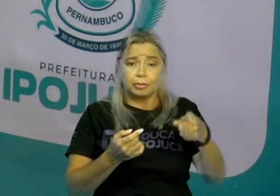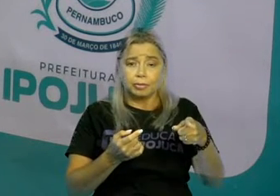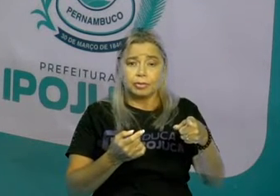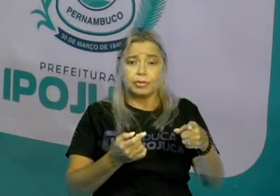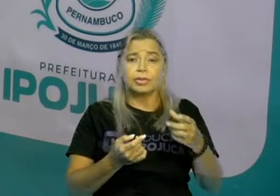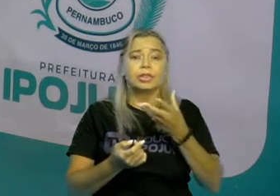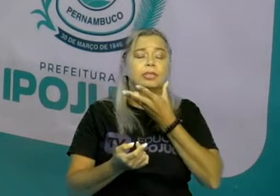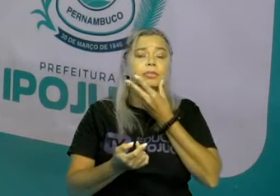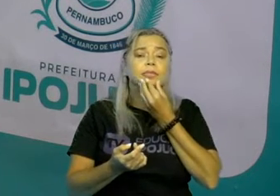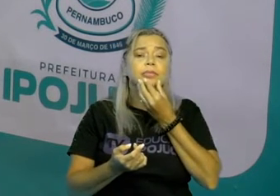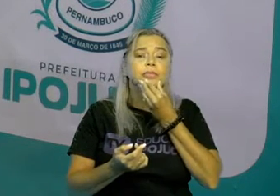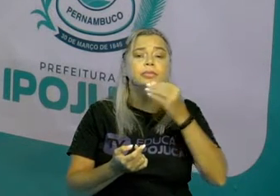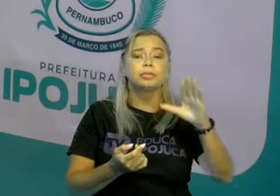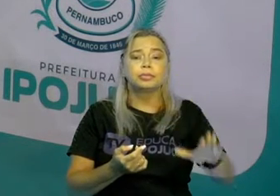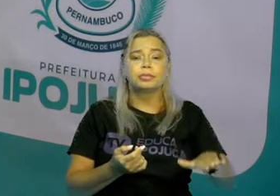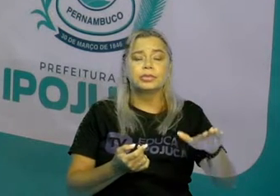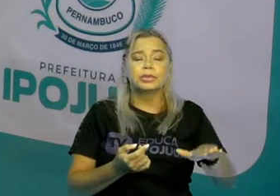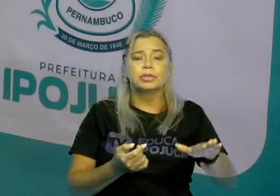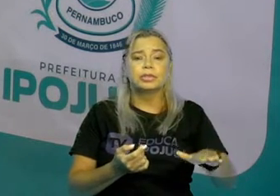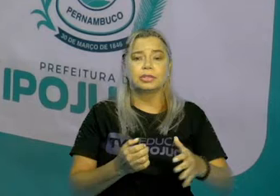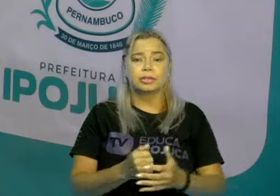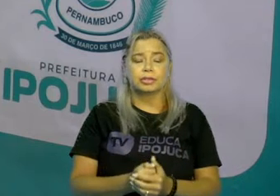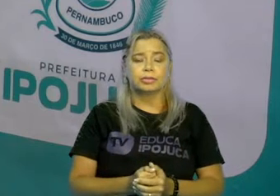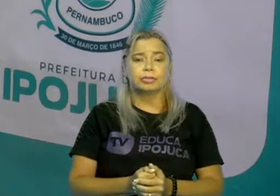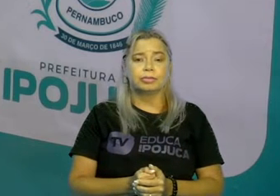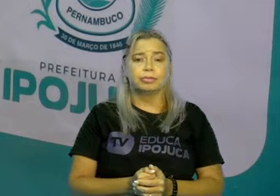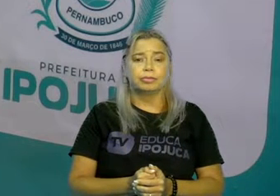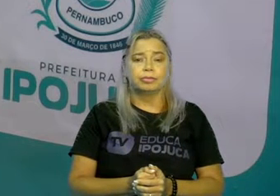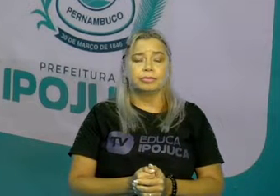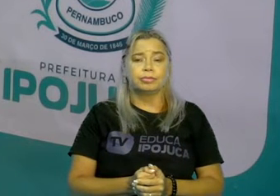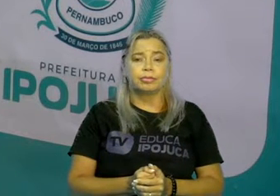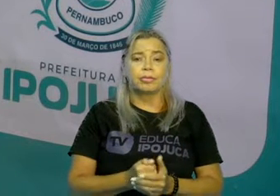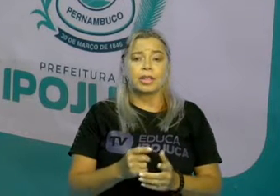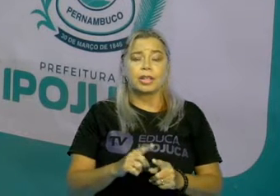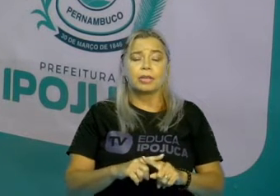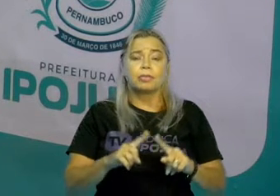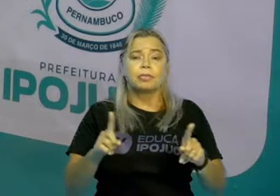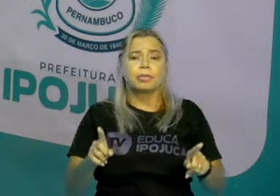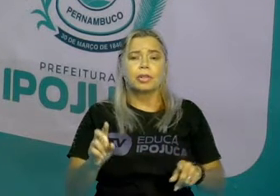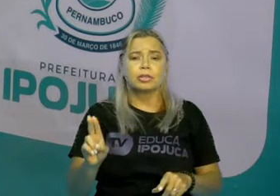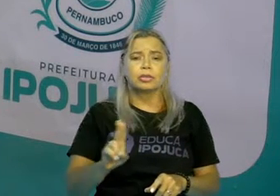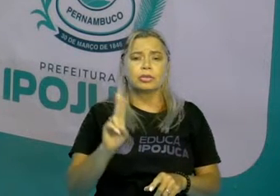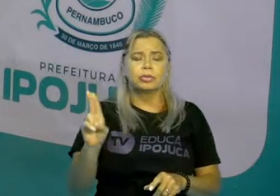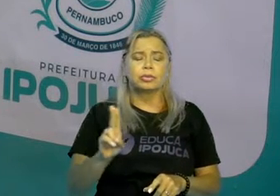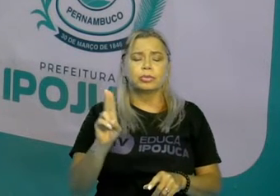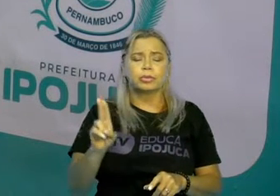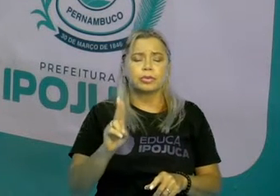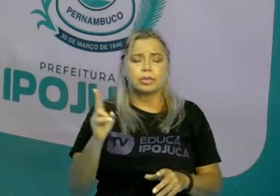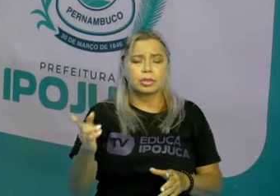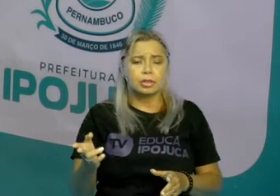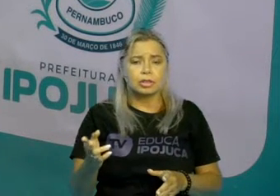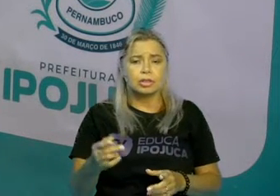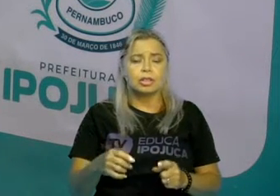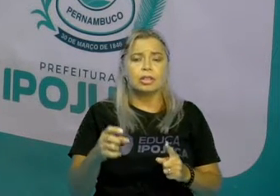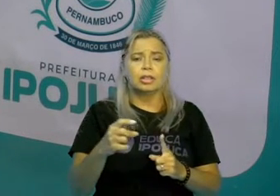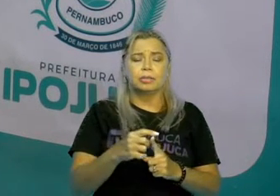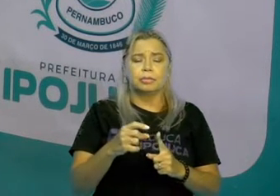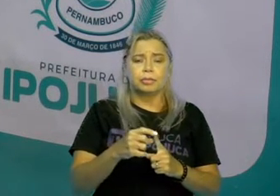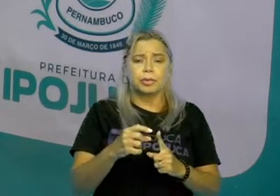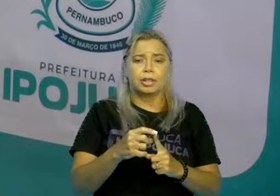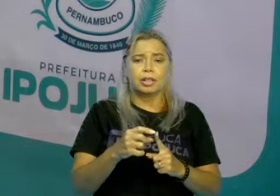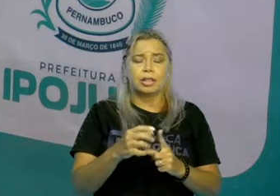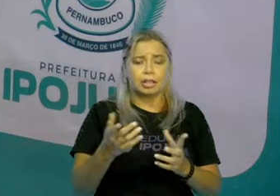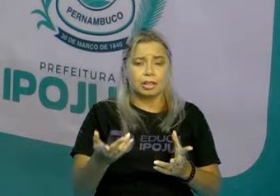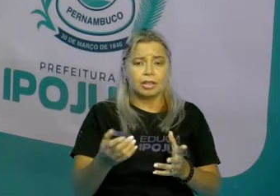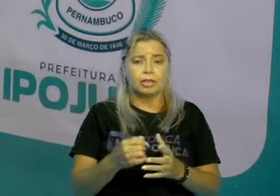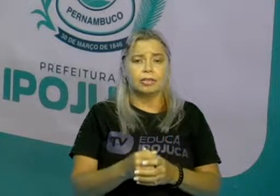Direita, esquerda. Quando usamos essas palavras, precisamos dizer a esquerda